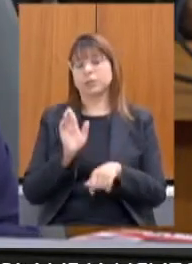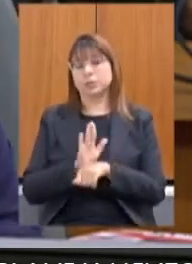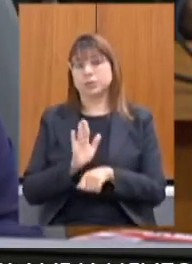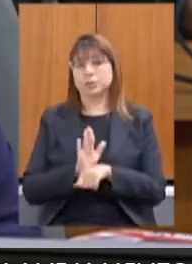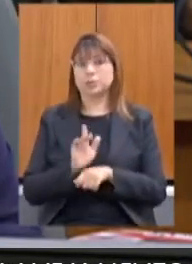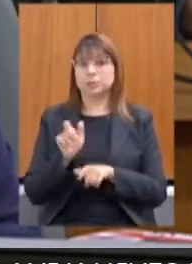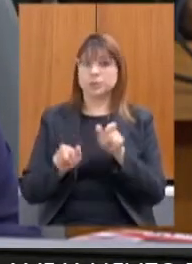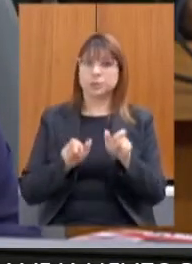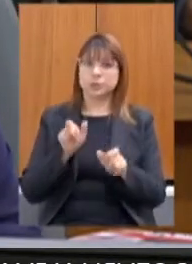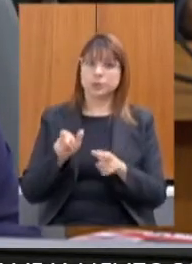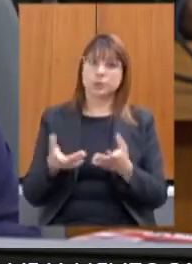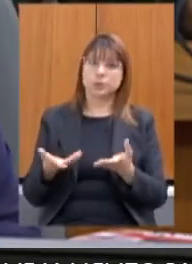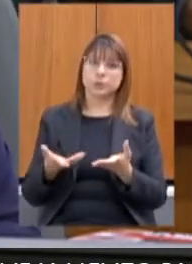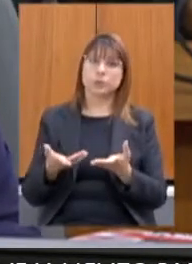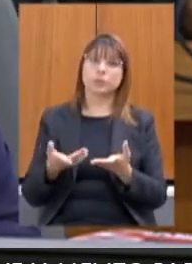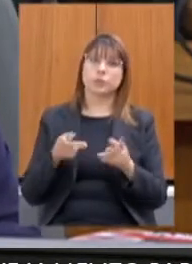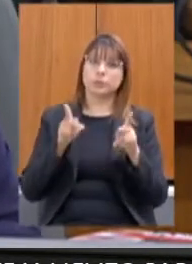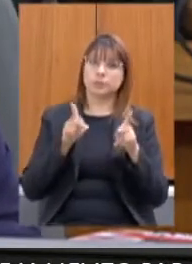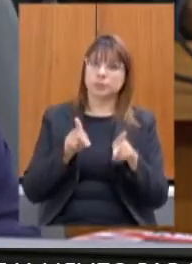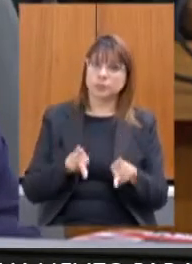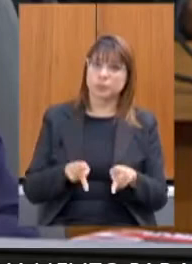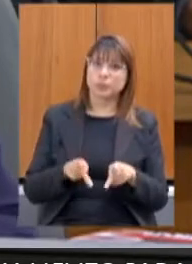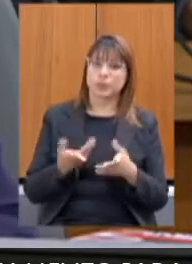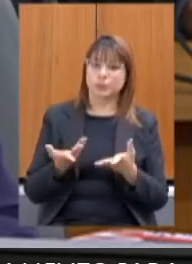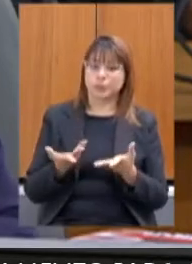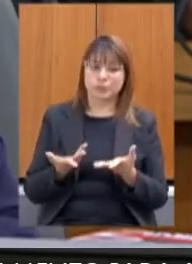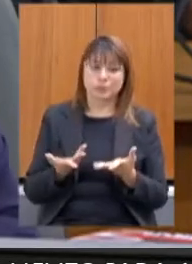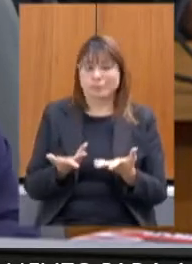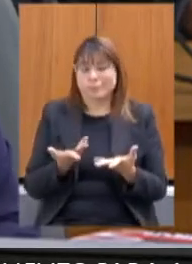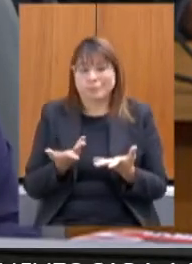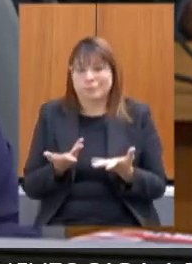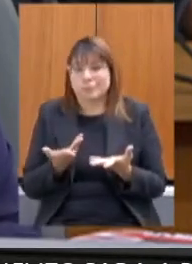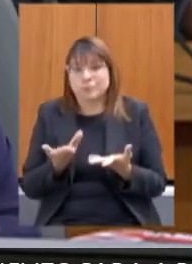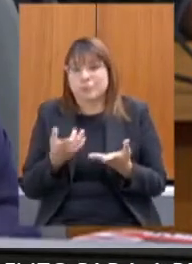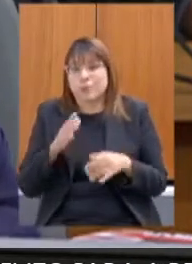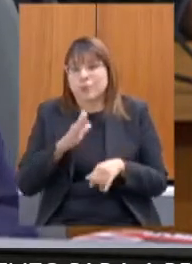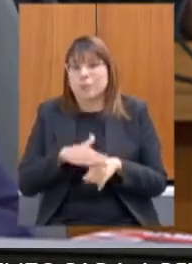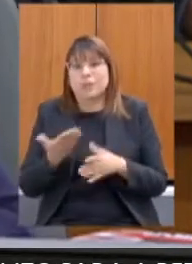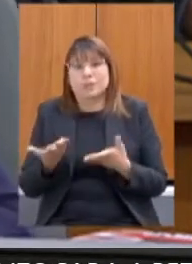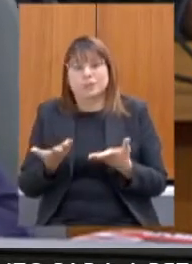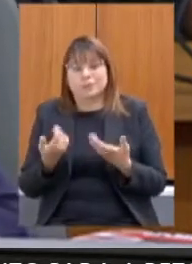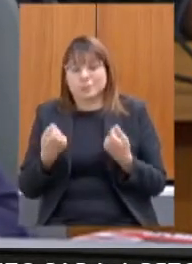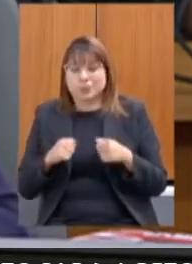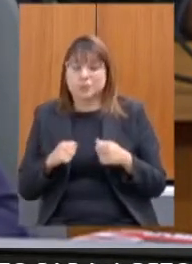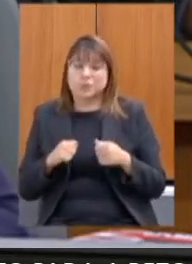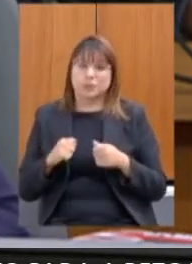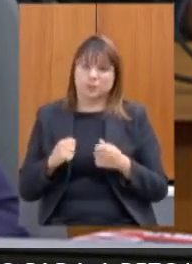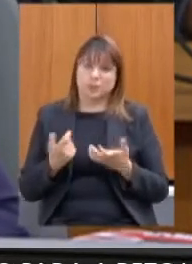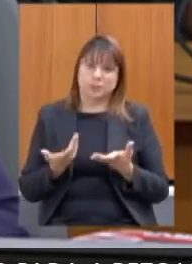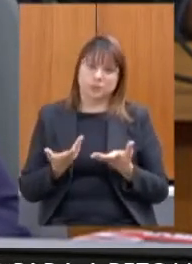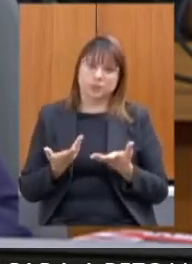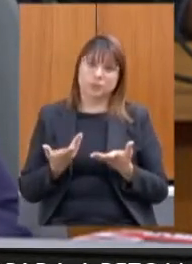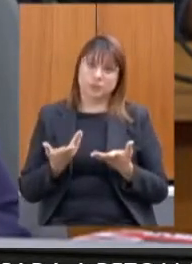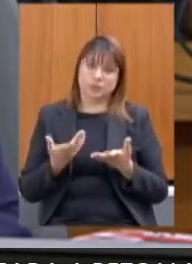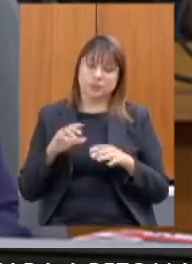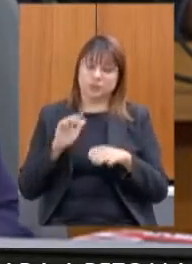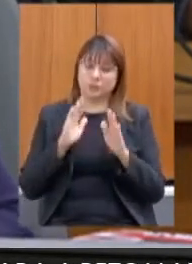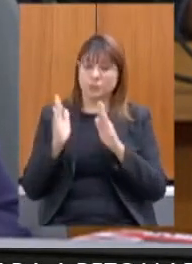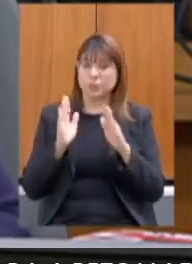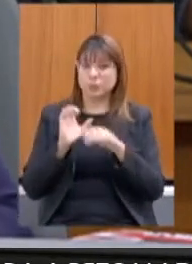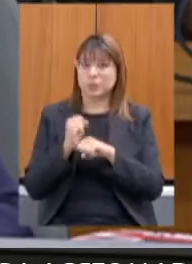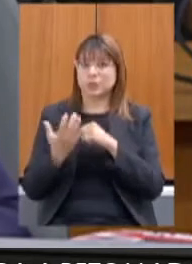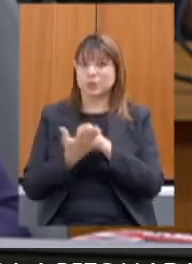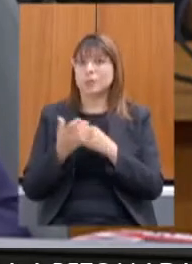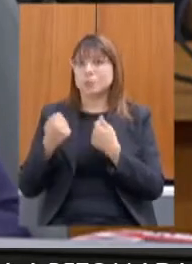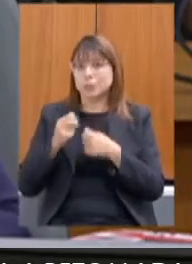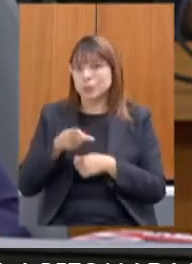que são aquelas mais vulneráveis nessa pandemia, ela precisa continuar depois de dezembro. O calendário